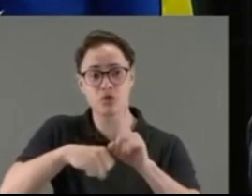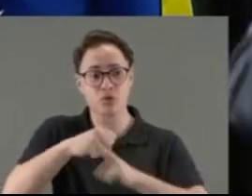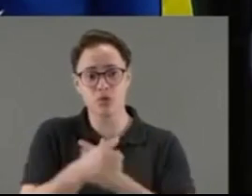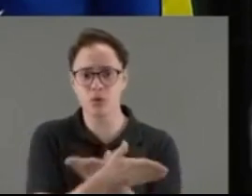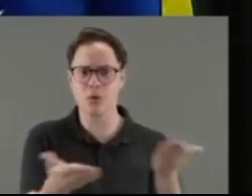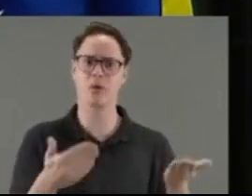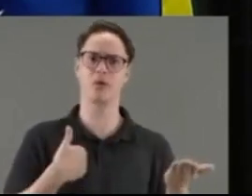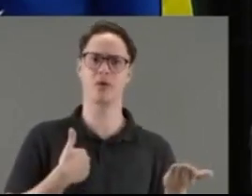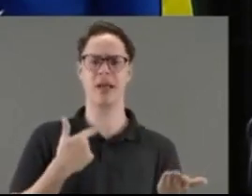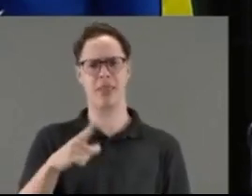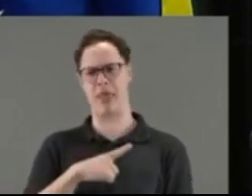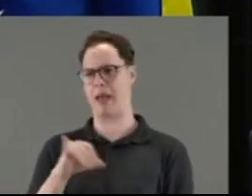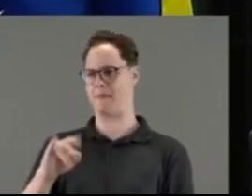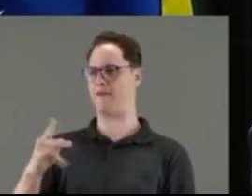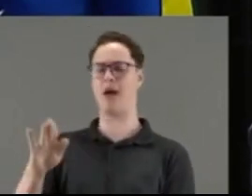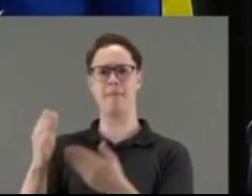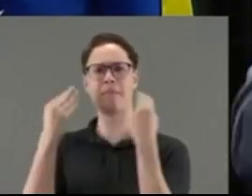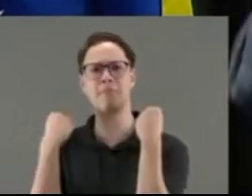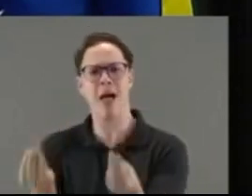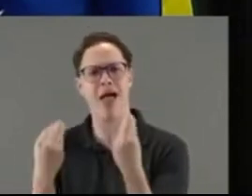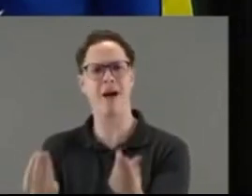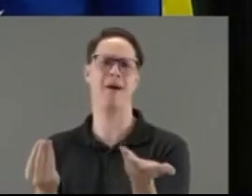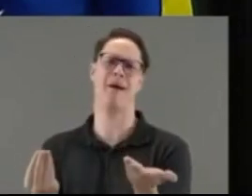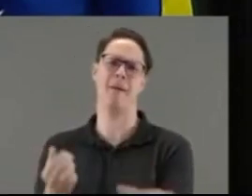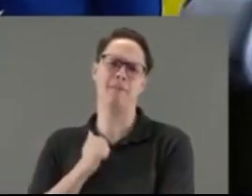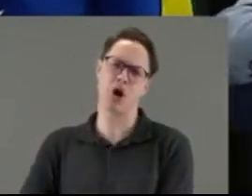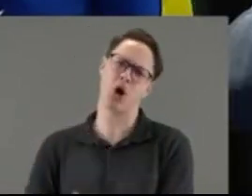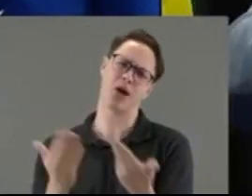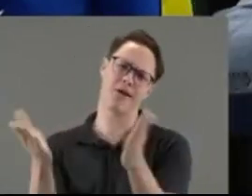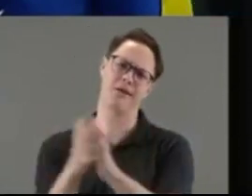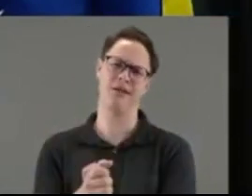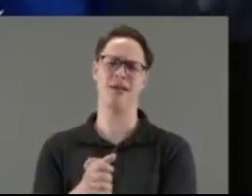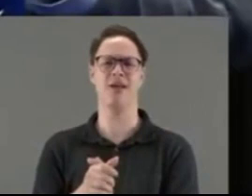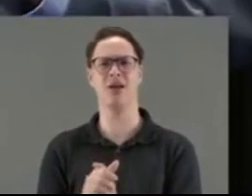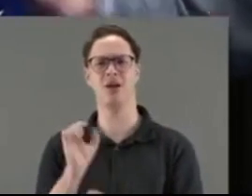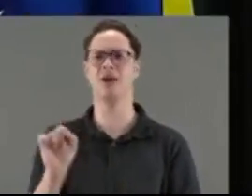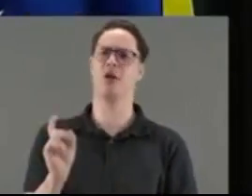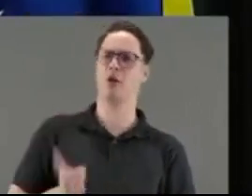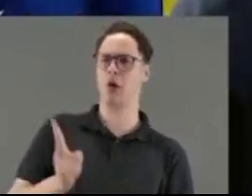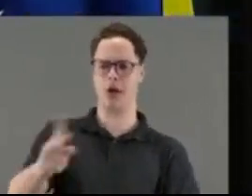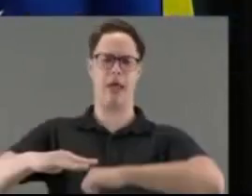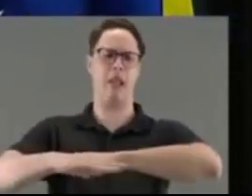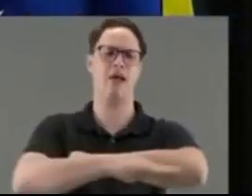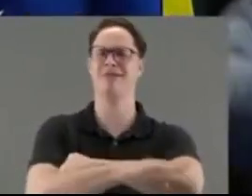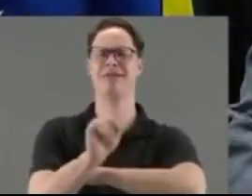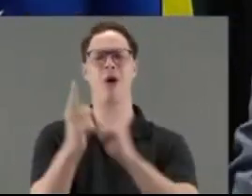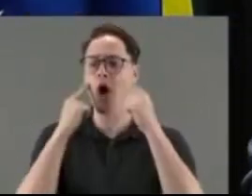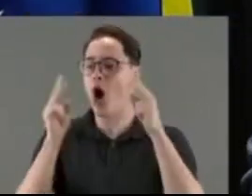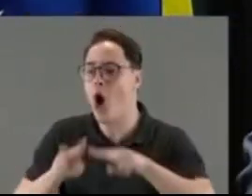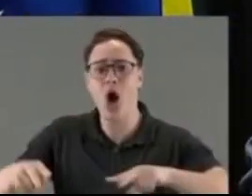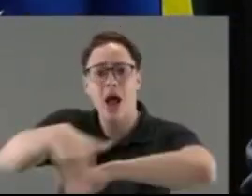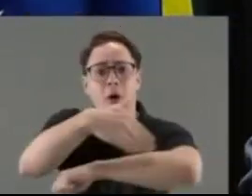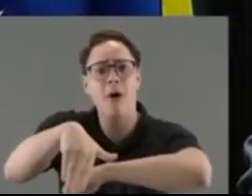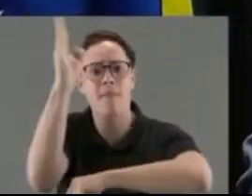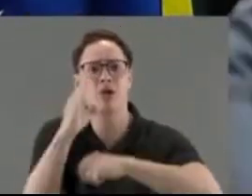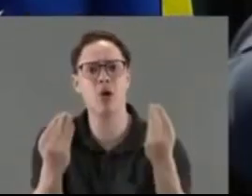deveria nem existir essa porcaria de IPVA, que sei lá que você fala que é em benefício para poder manter estrada, não é nada. Olha as estradas do Brasil como é que está aqui.